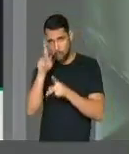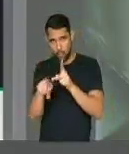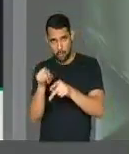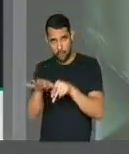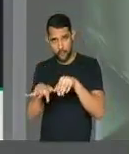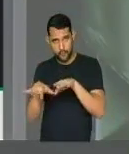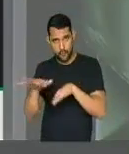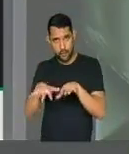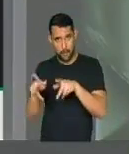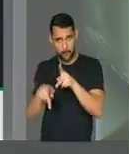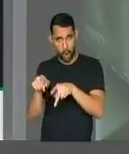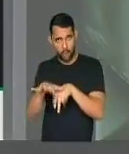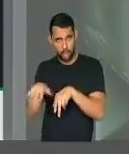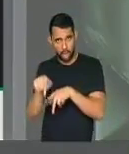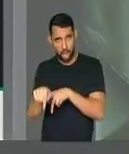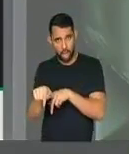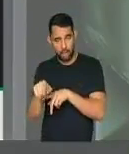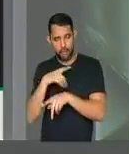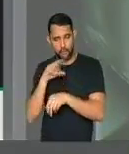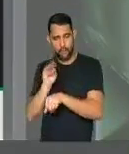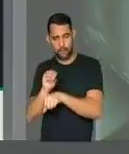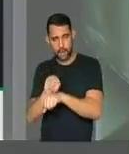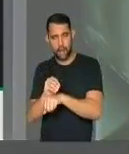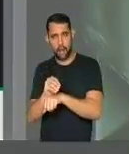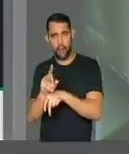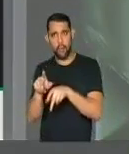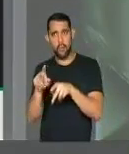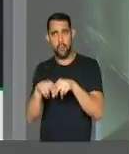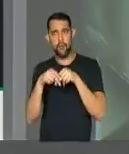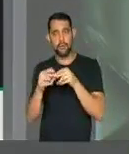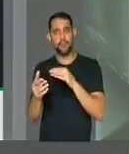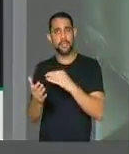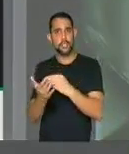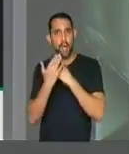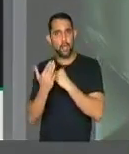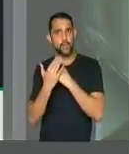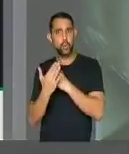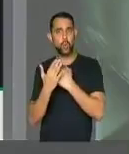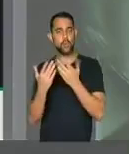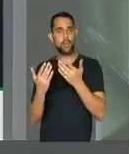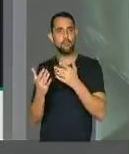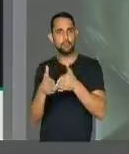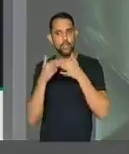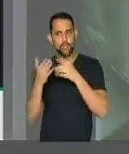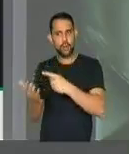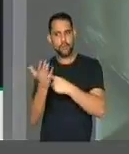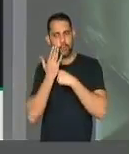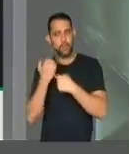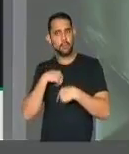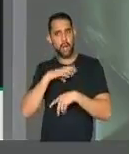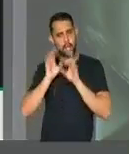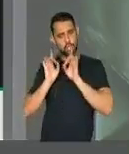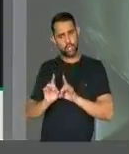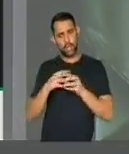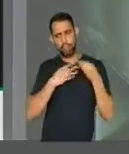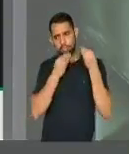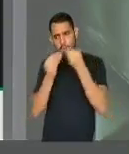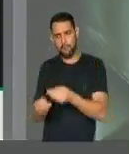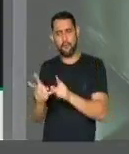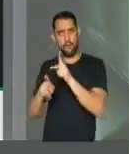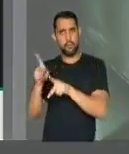pobre miserável que está hoje pedindo socorro para que seus direitos sejam